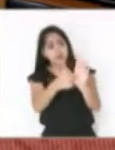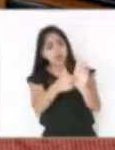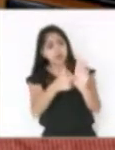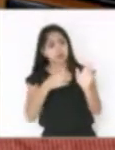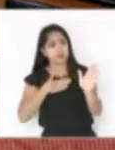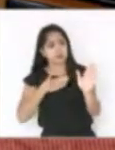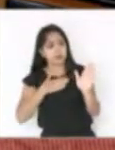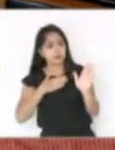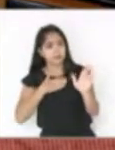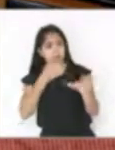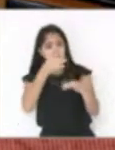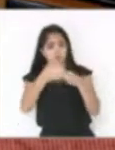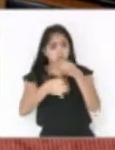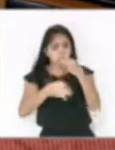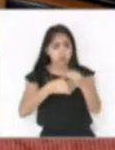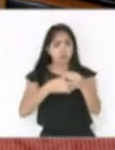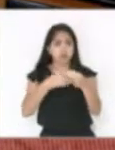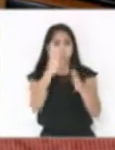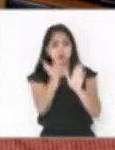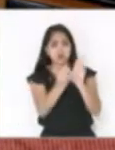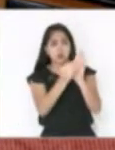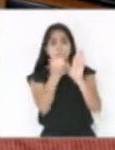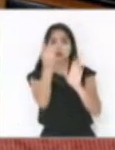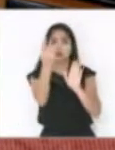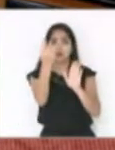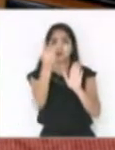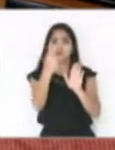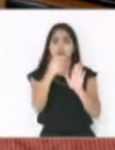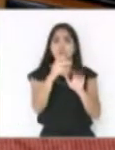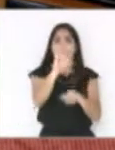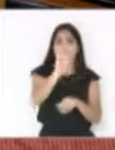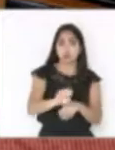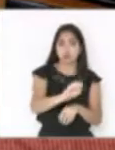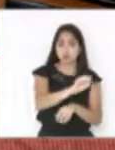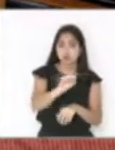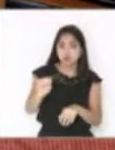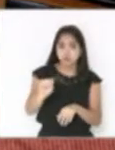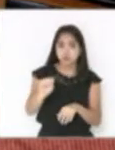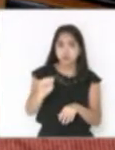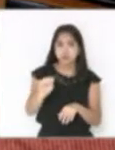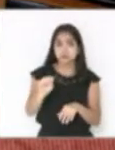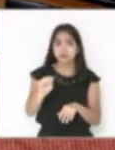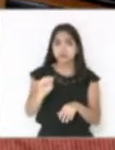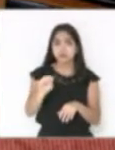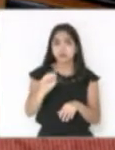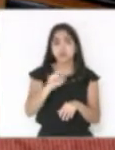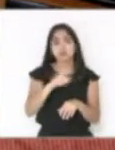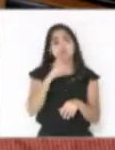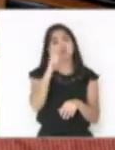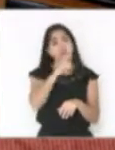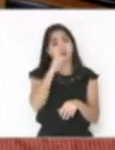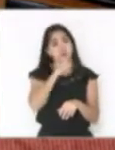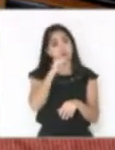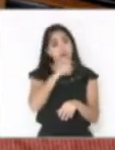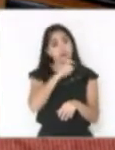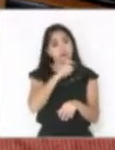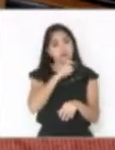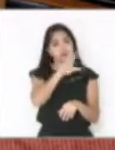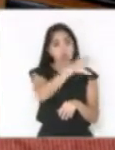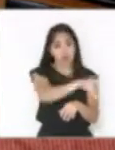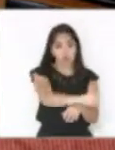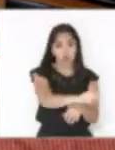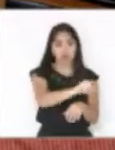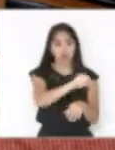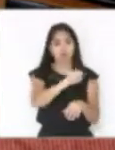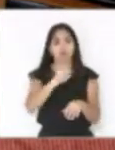projetos que o governo argumentou aqui que ia colocar um dinheiro no SUS e ele verdadeiramente colocou e não retirou com a outra mão, eu abro o